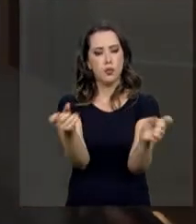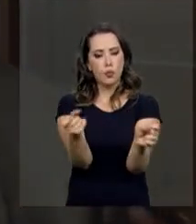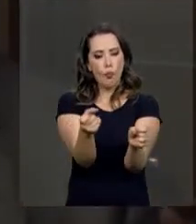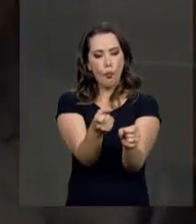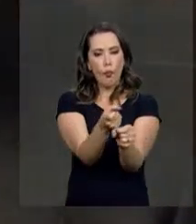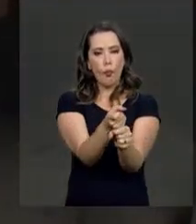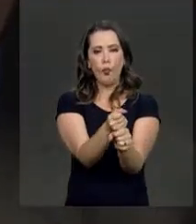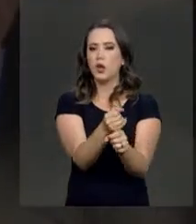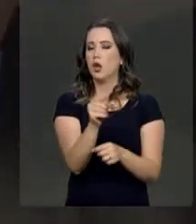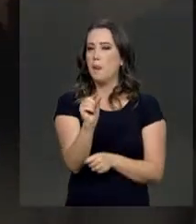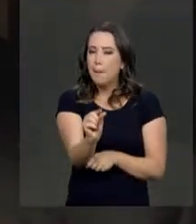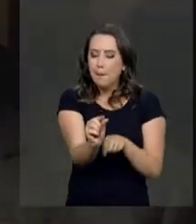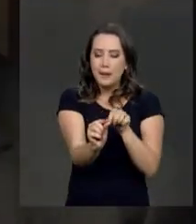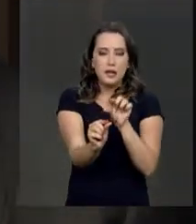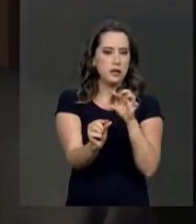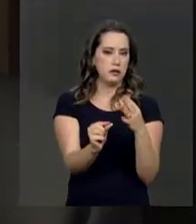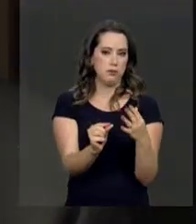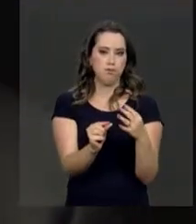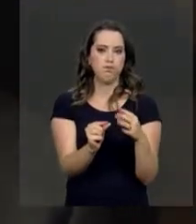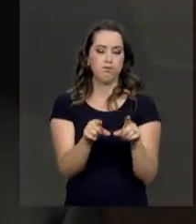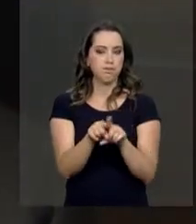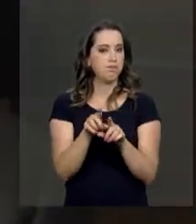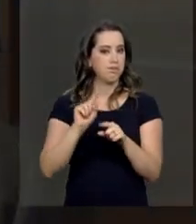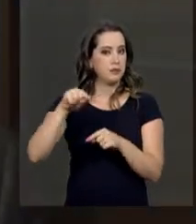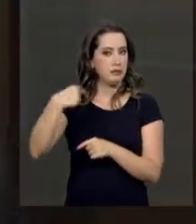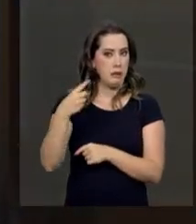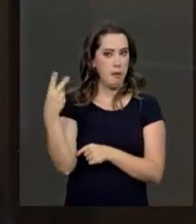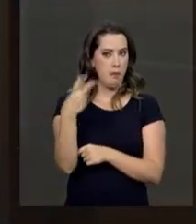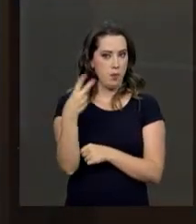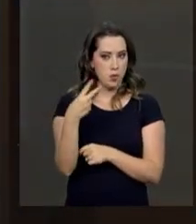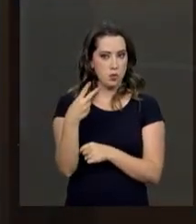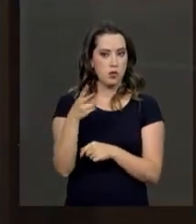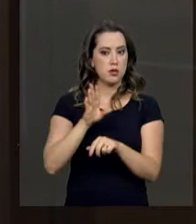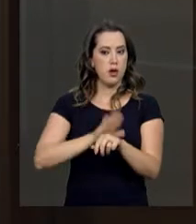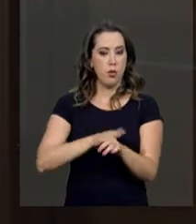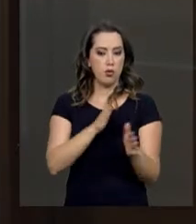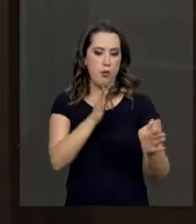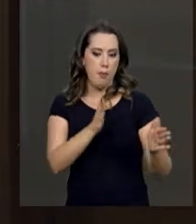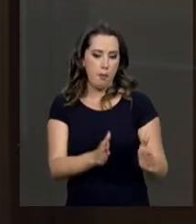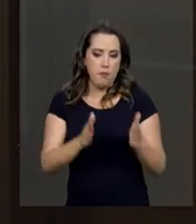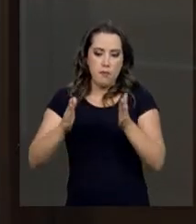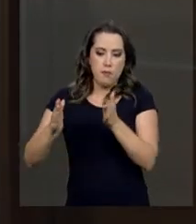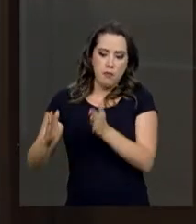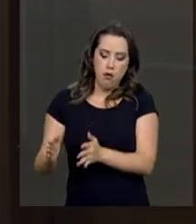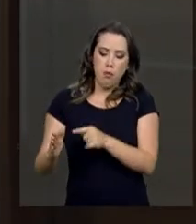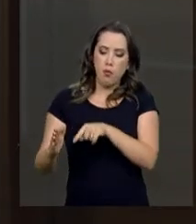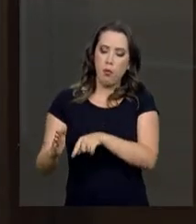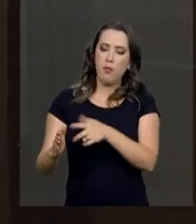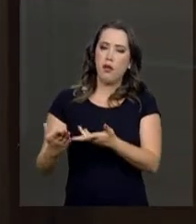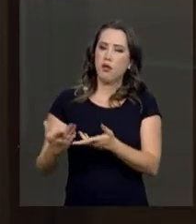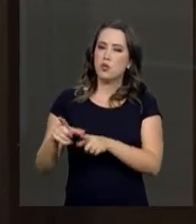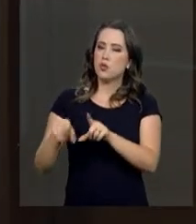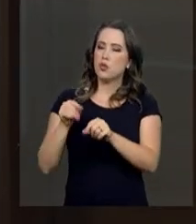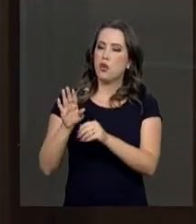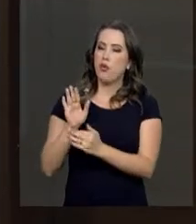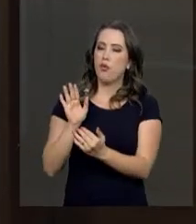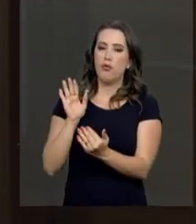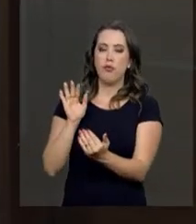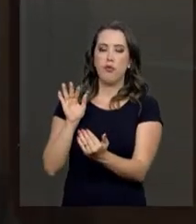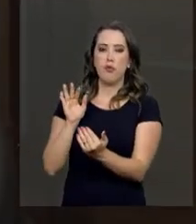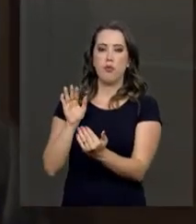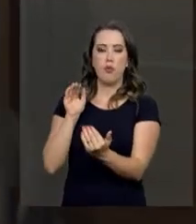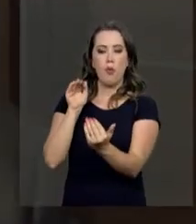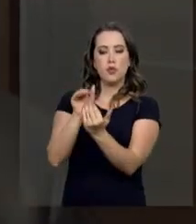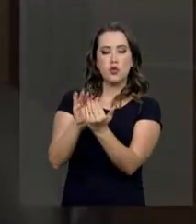E, num segundo momento, ainda amanhã, no período da manhã, a definição de metas para o futuro em